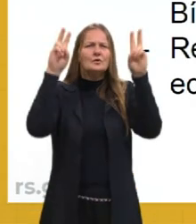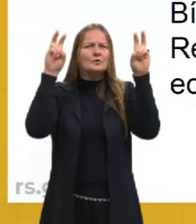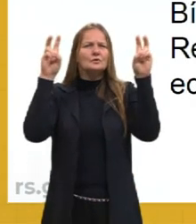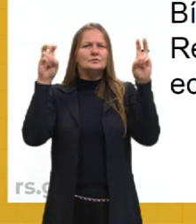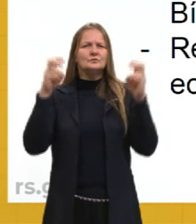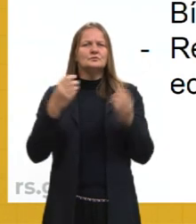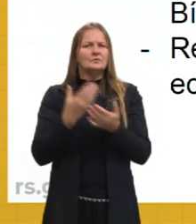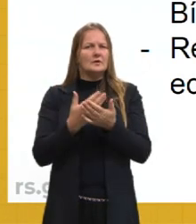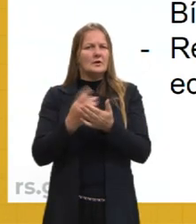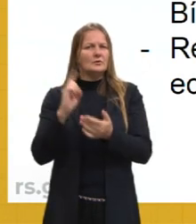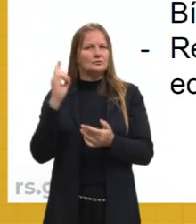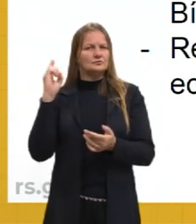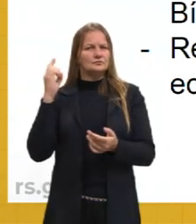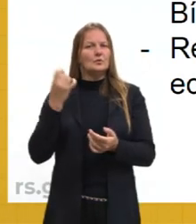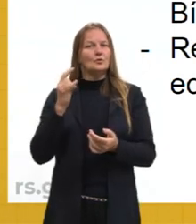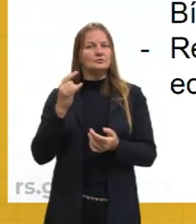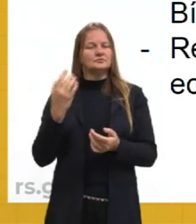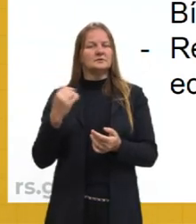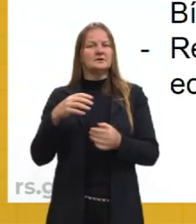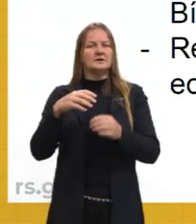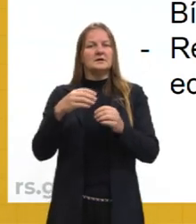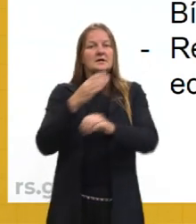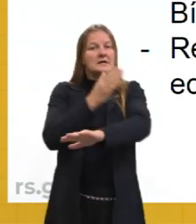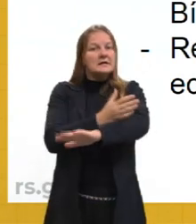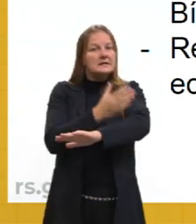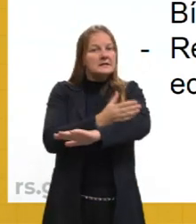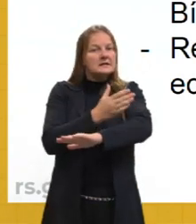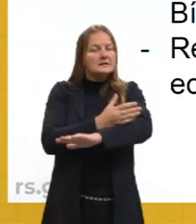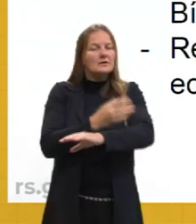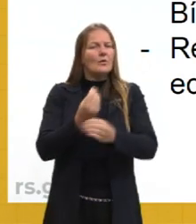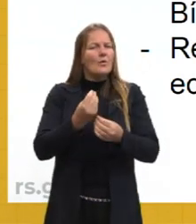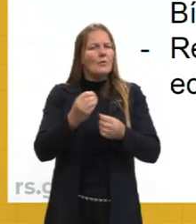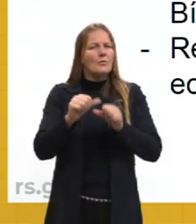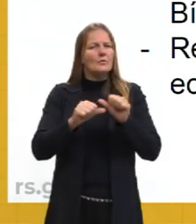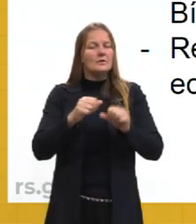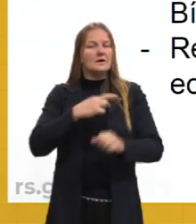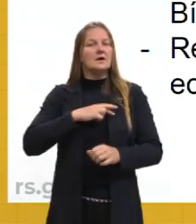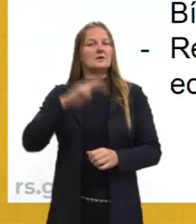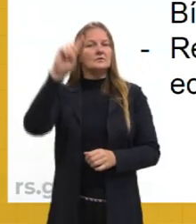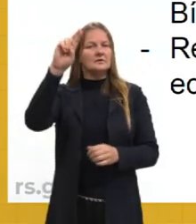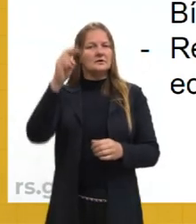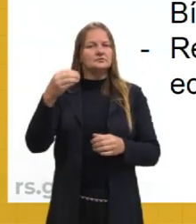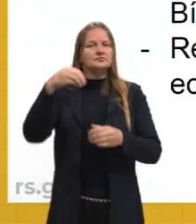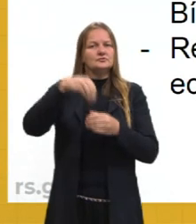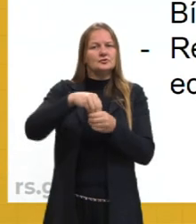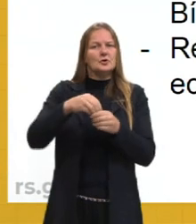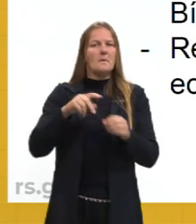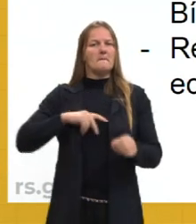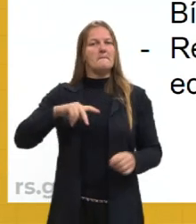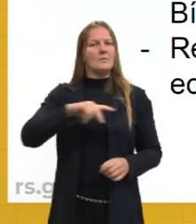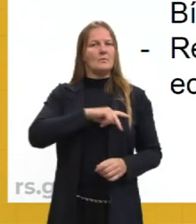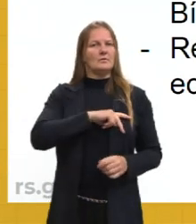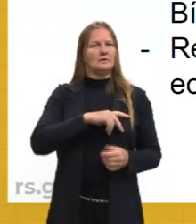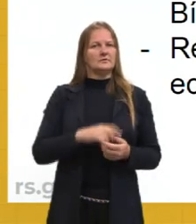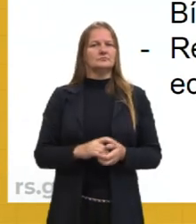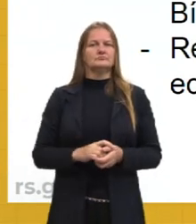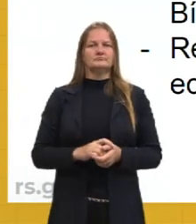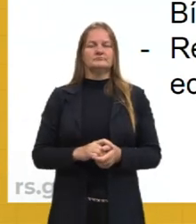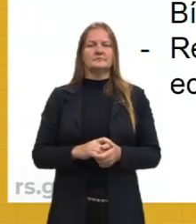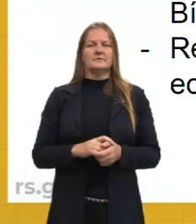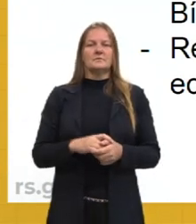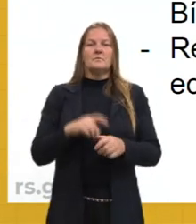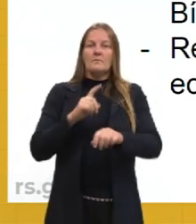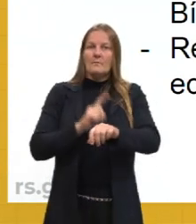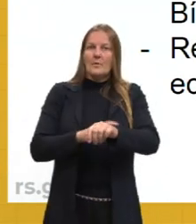da nossa última aula, sobre a Idade Média, e falar um pouquinho sobre essa religiosidade popular. Então, nesse período medieval,